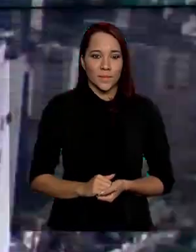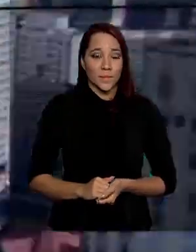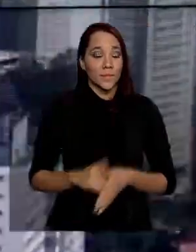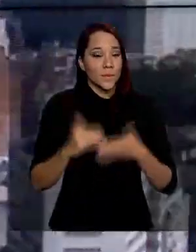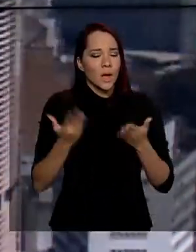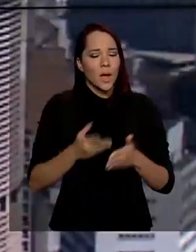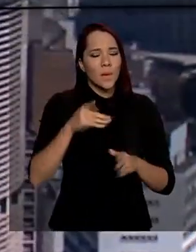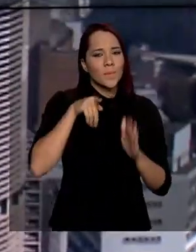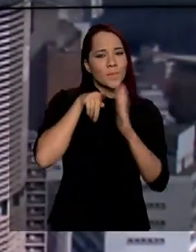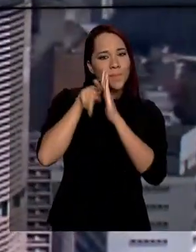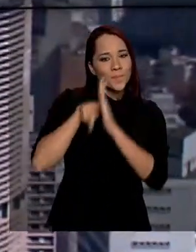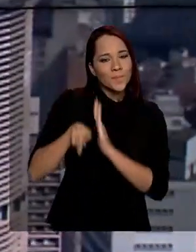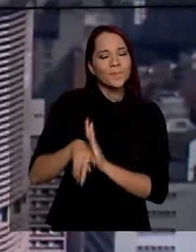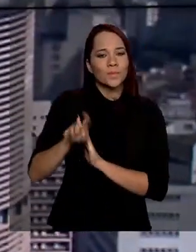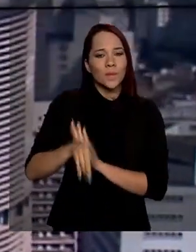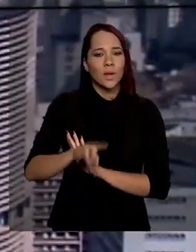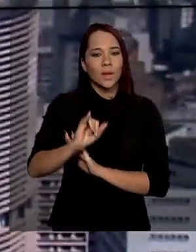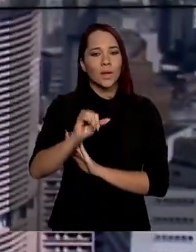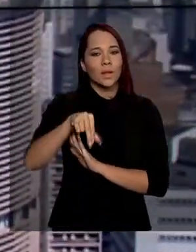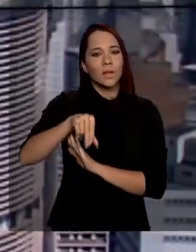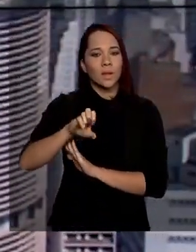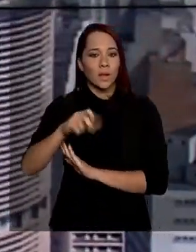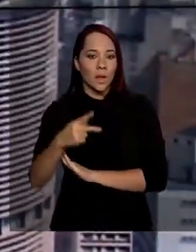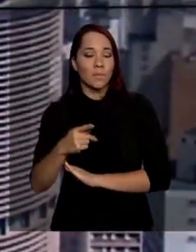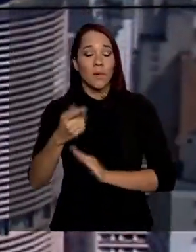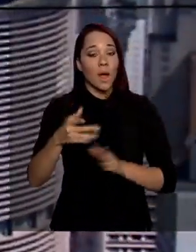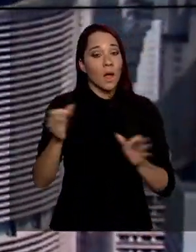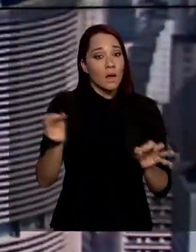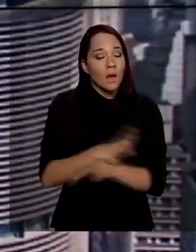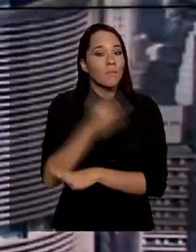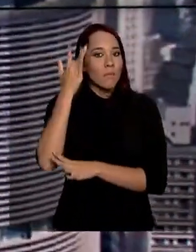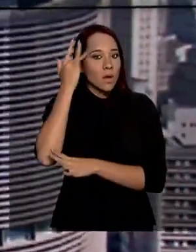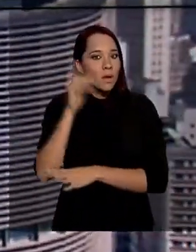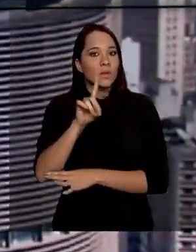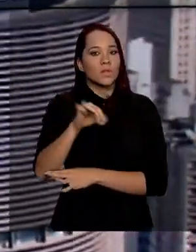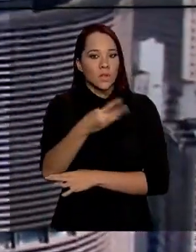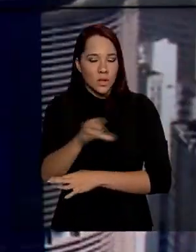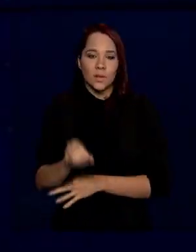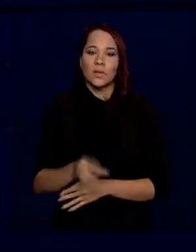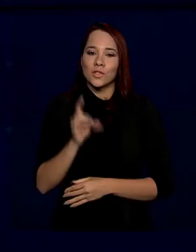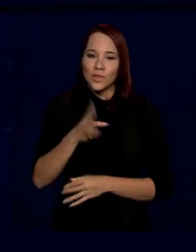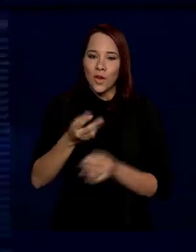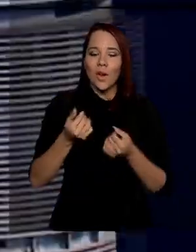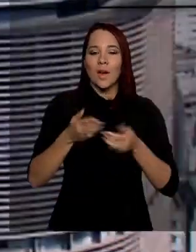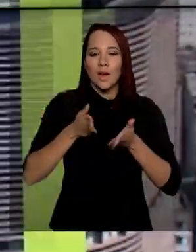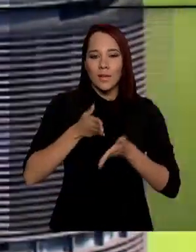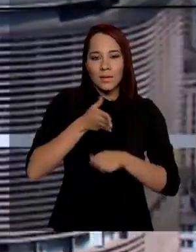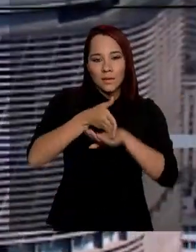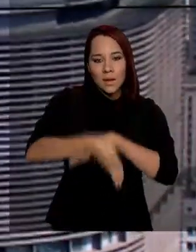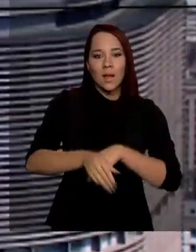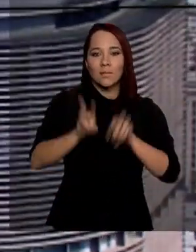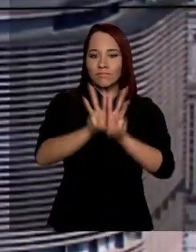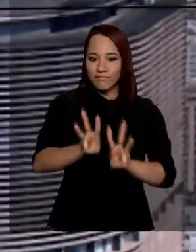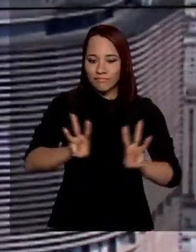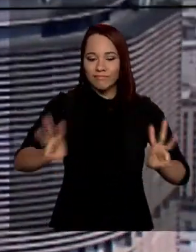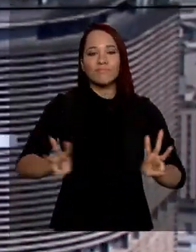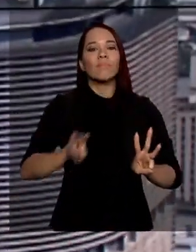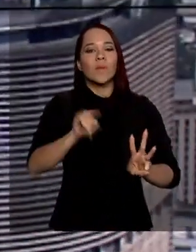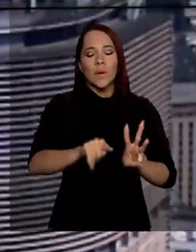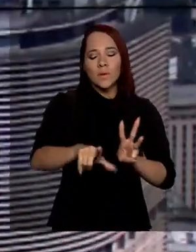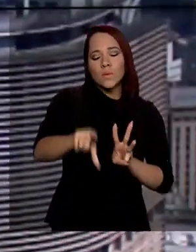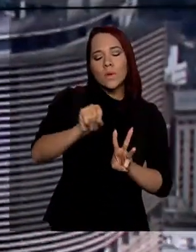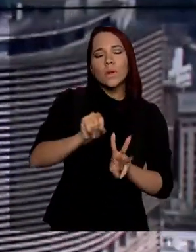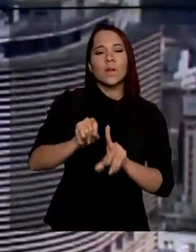A enquete feita pelo INEP acaba amanhã, dia 30 de junho. Basta acessar a página do participante para